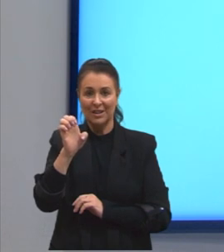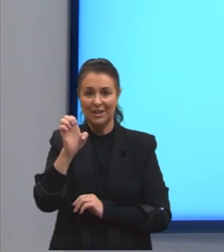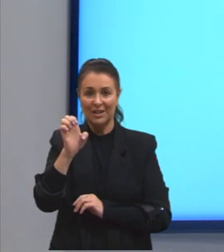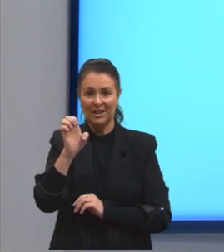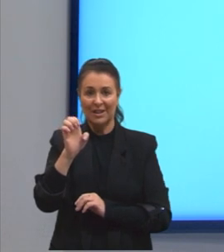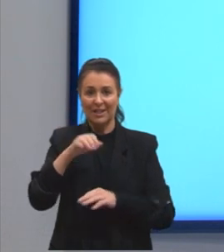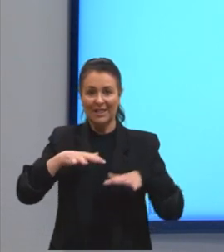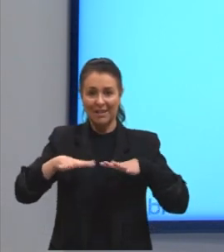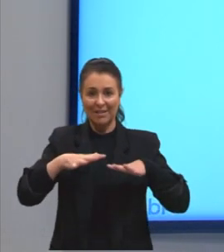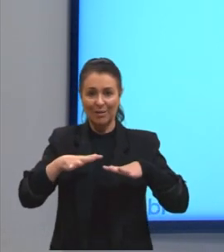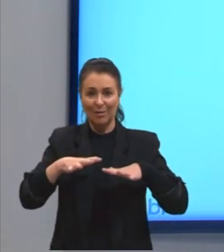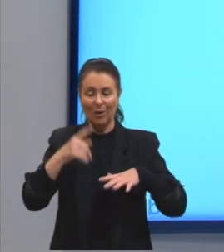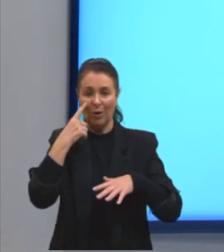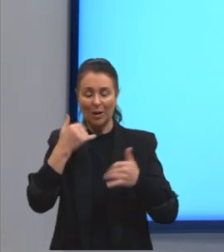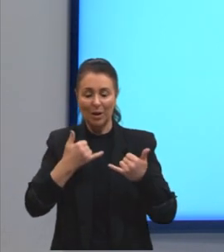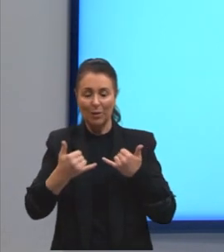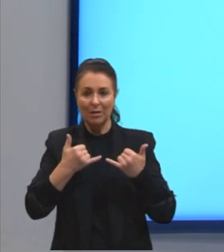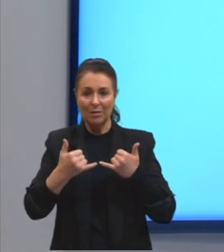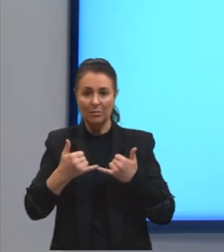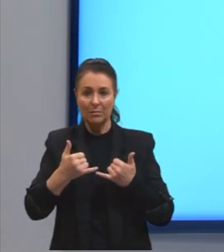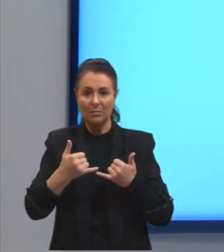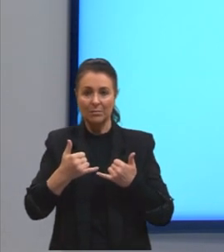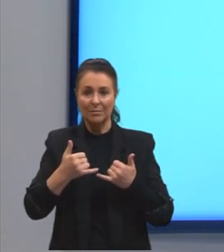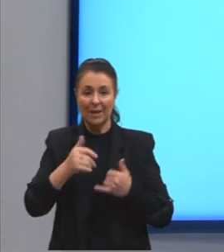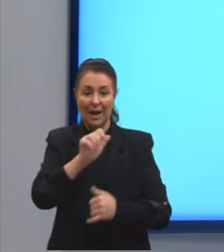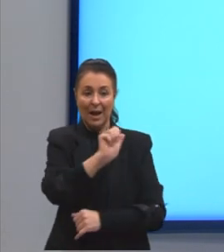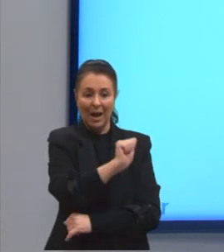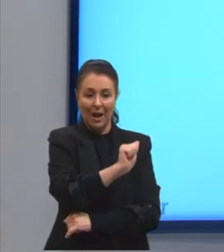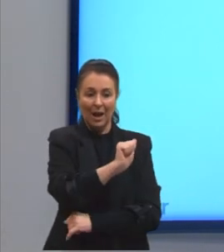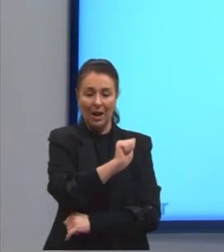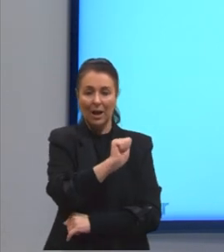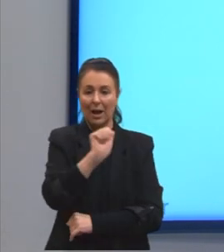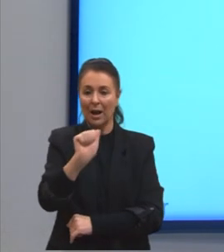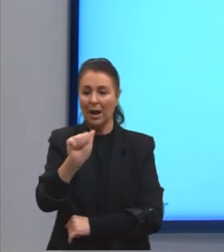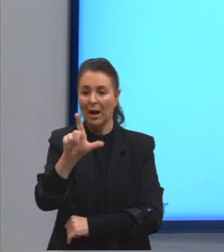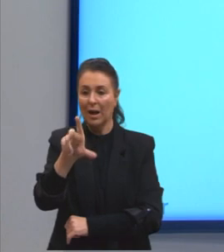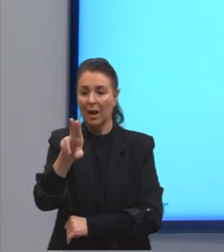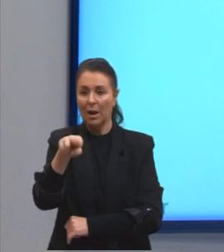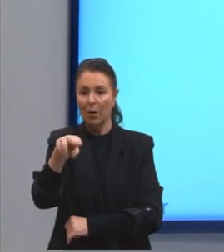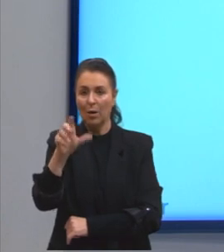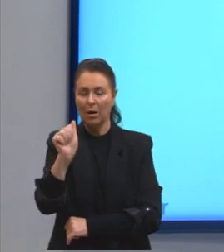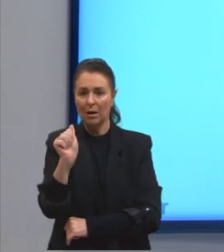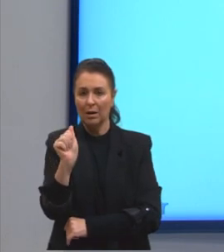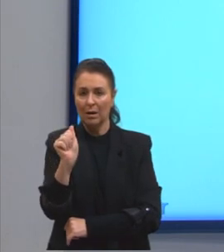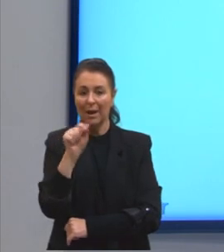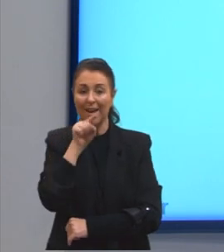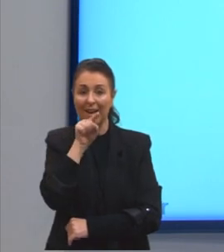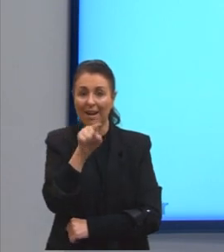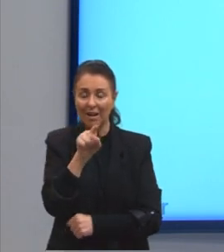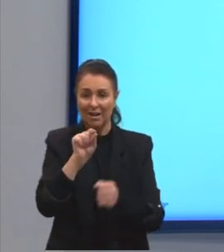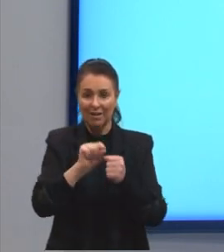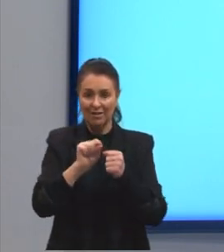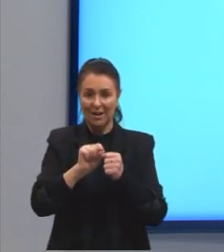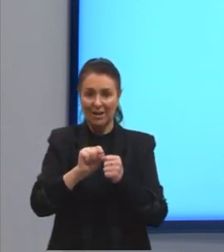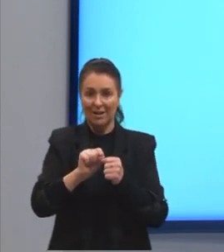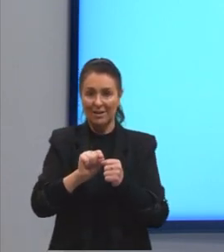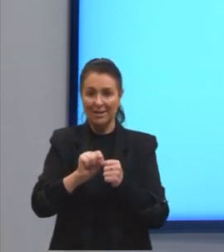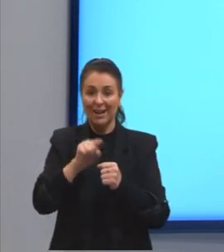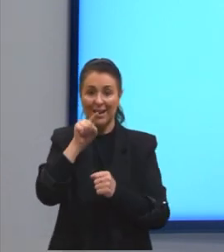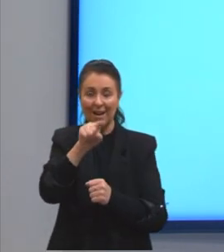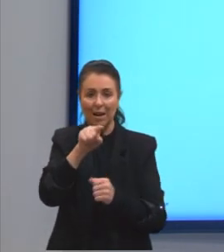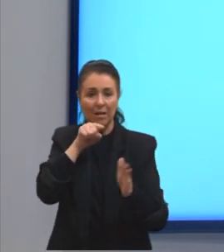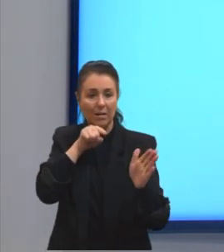ali no exemplo. A aluna. A aluna é quem age para que a ação de perguntar aconteça.